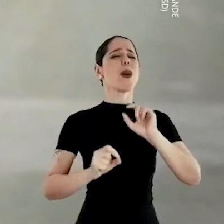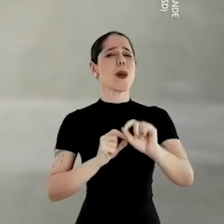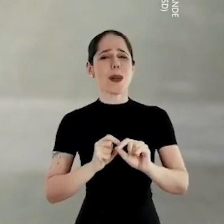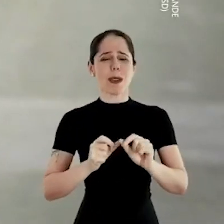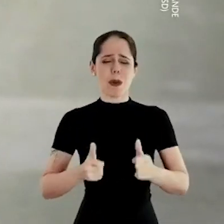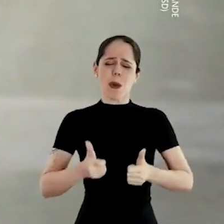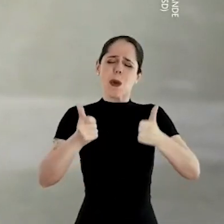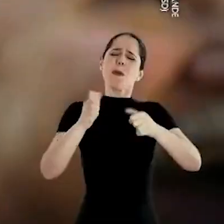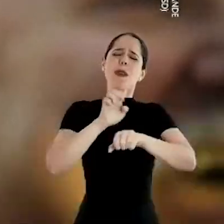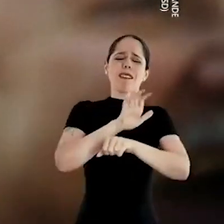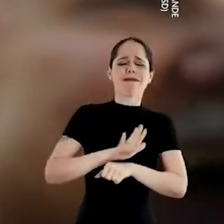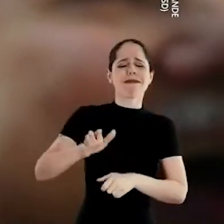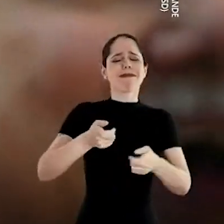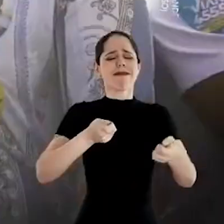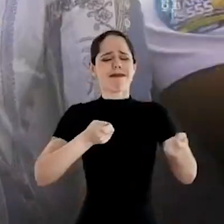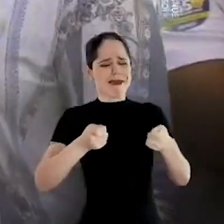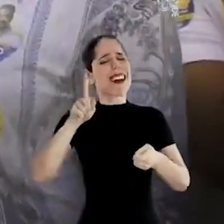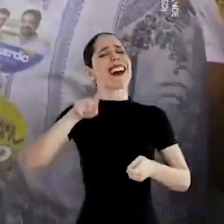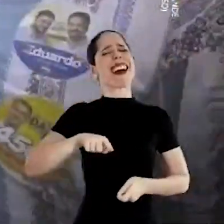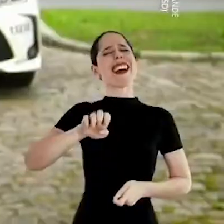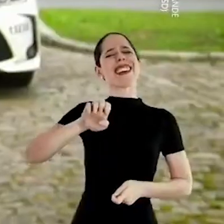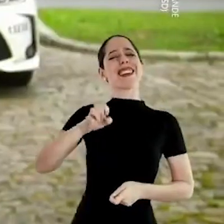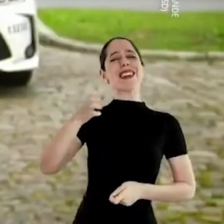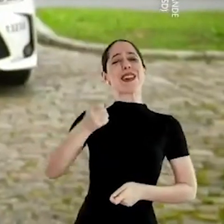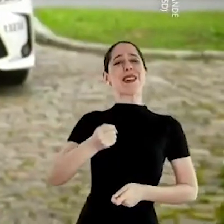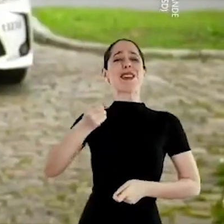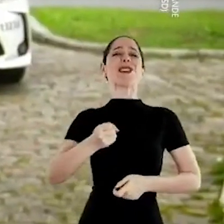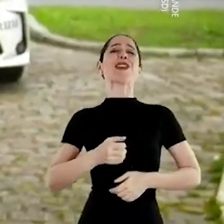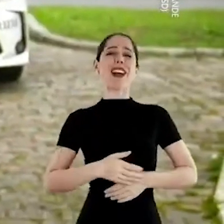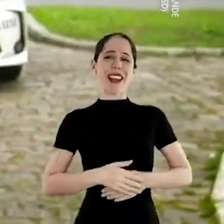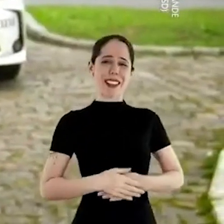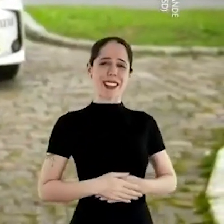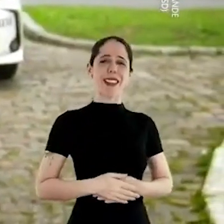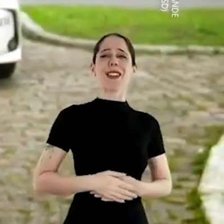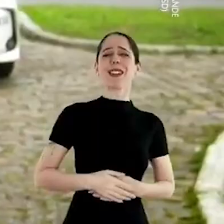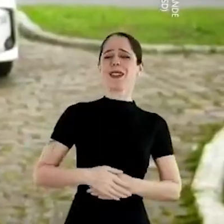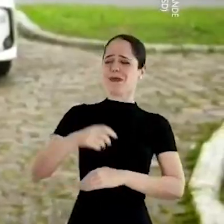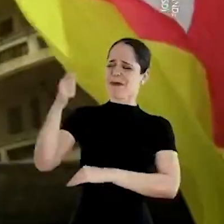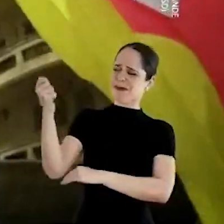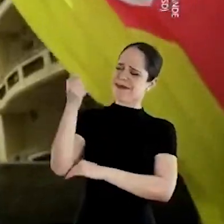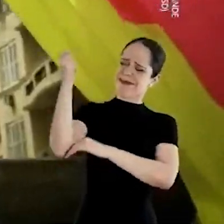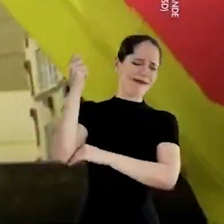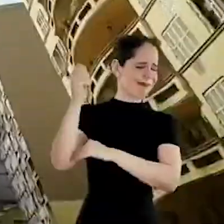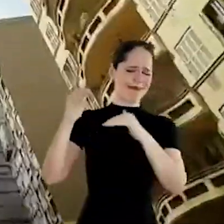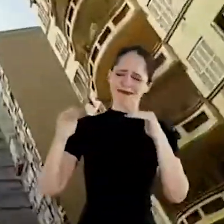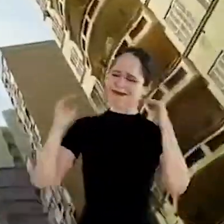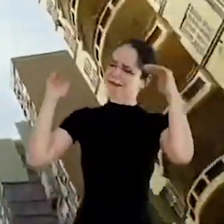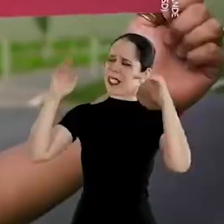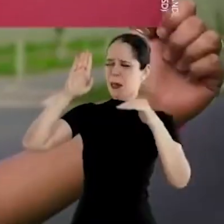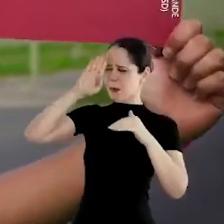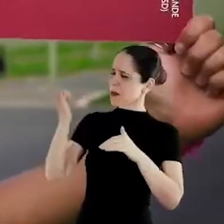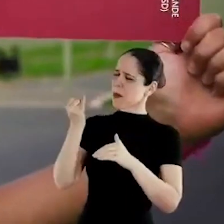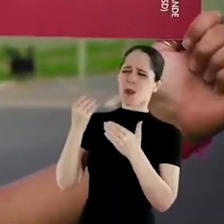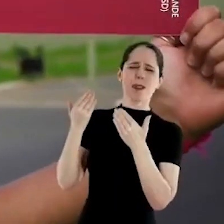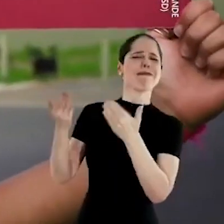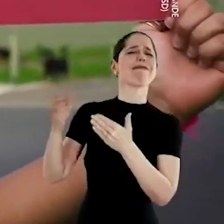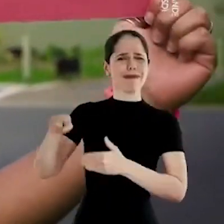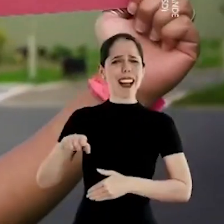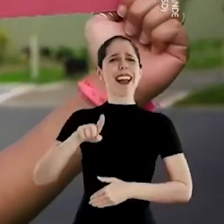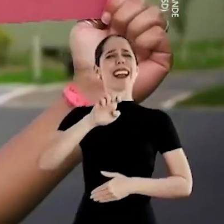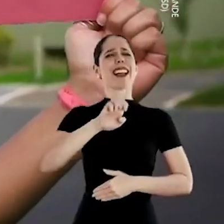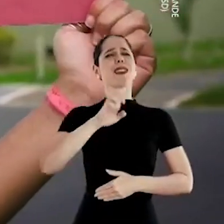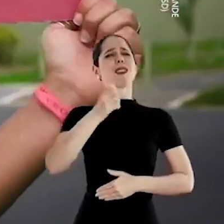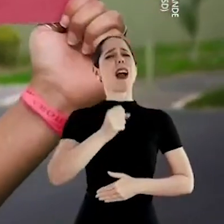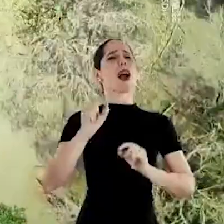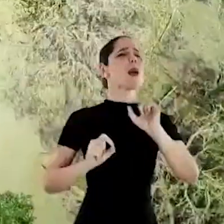Eduardo O melhor pro nosso estado, Eduardo O Rio Grande fala